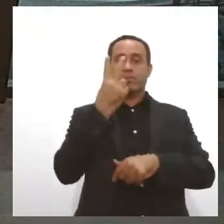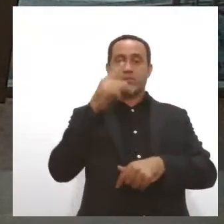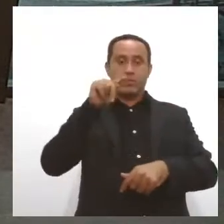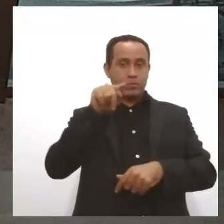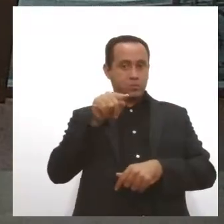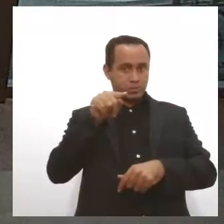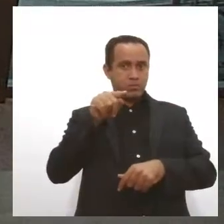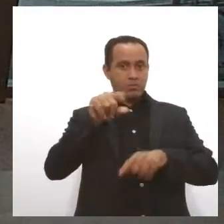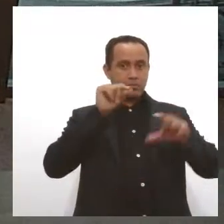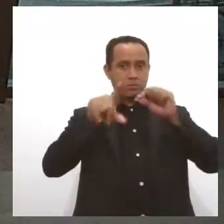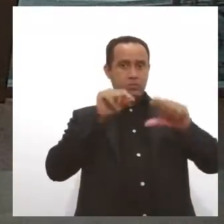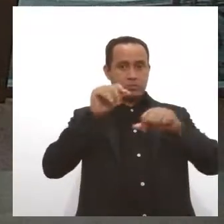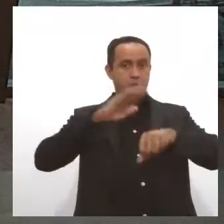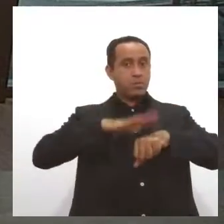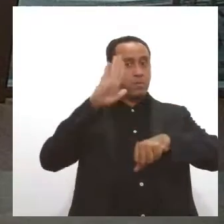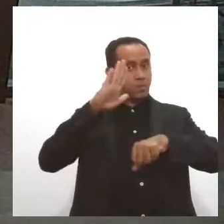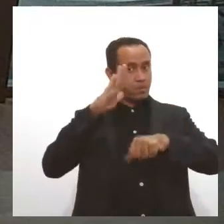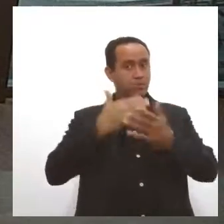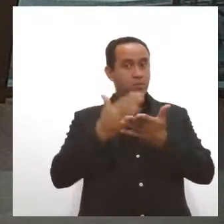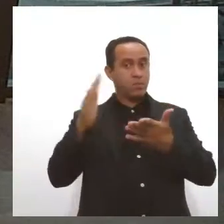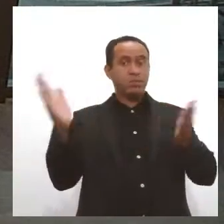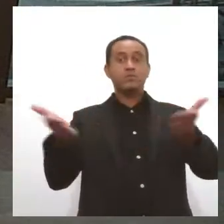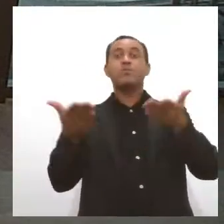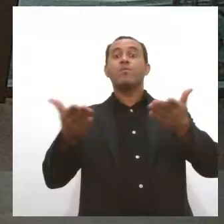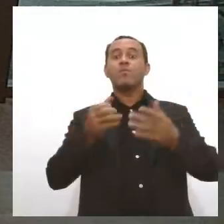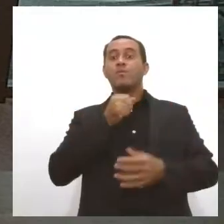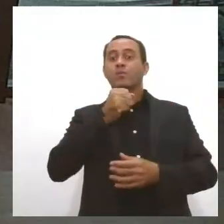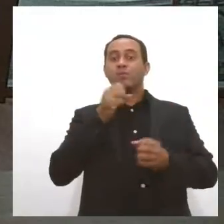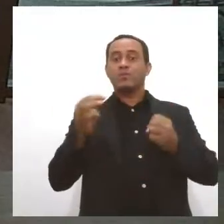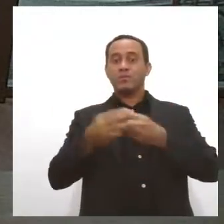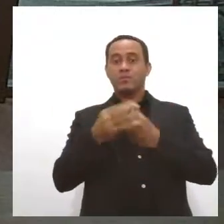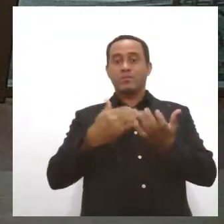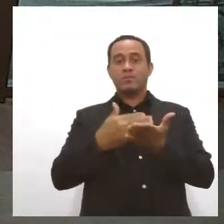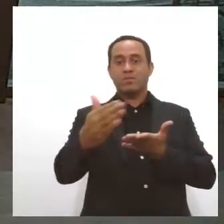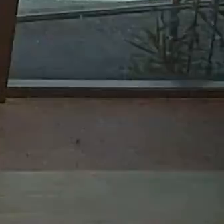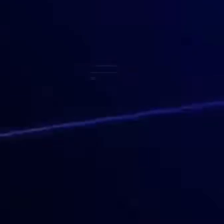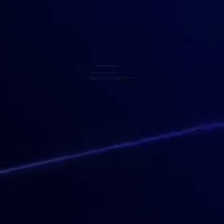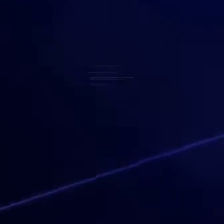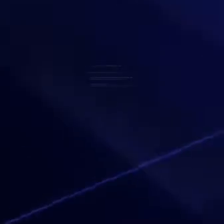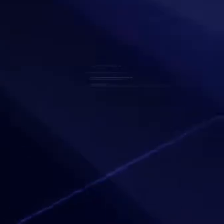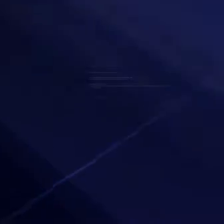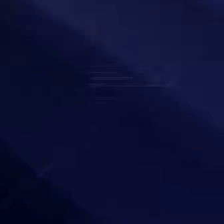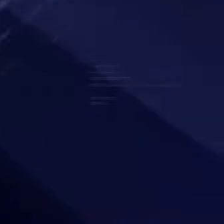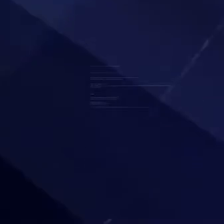seletivo. Tudo isso e muito mais a partir de agora no Jornal da Alese que está só começando.